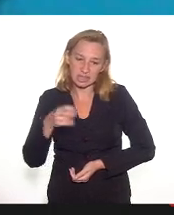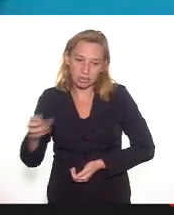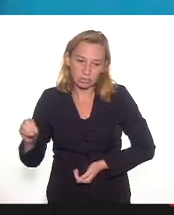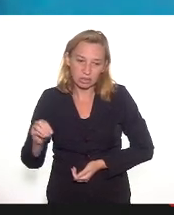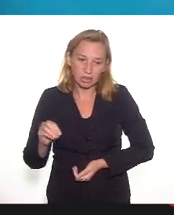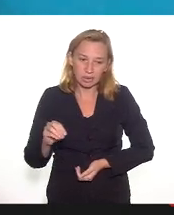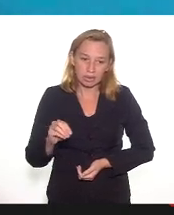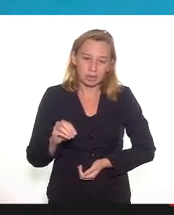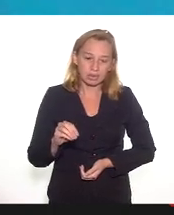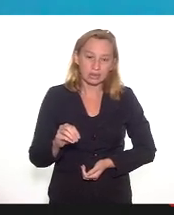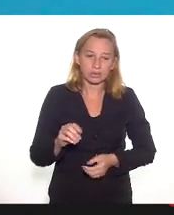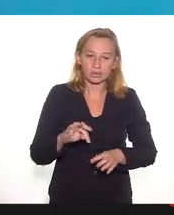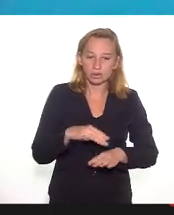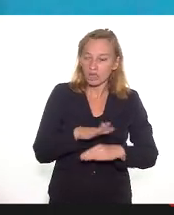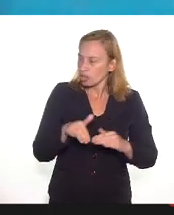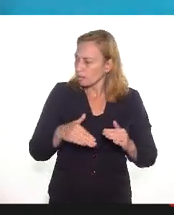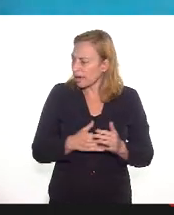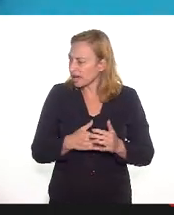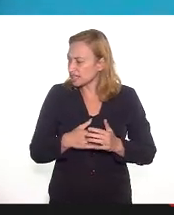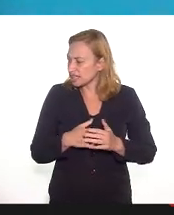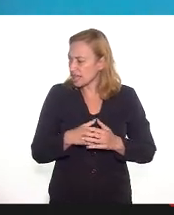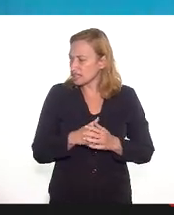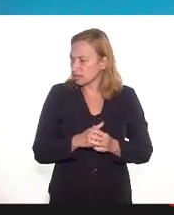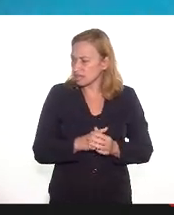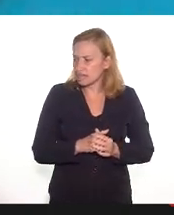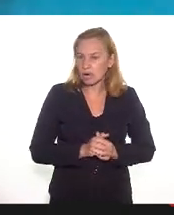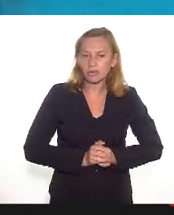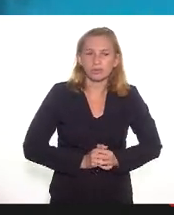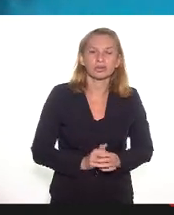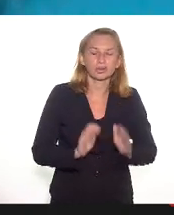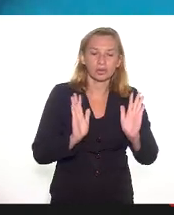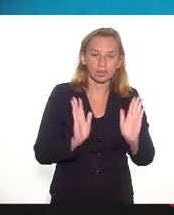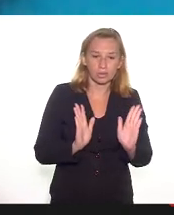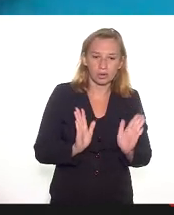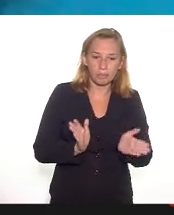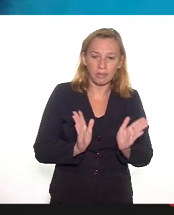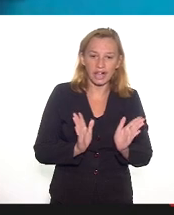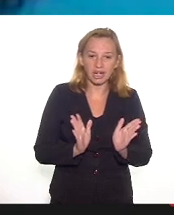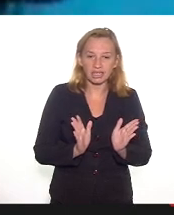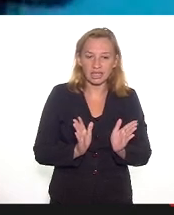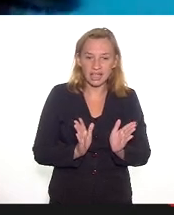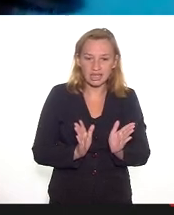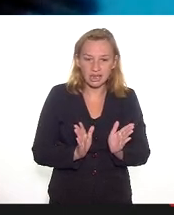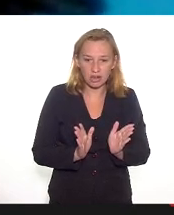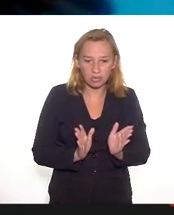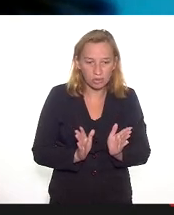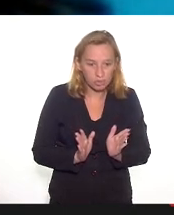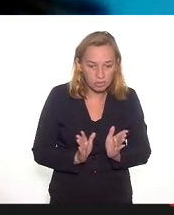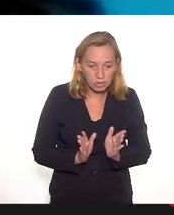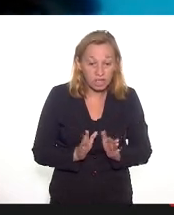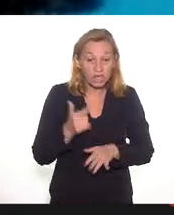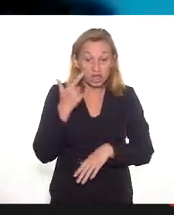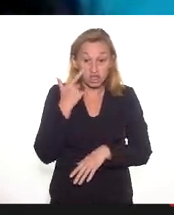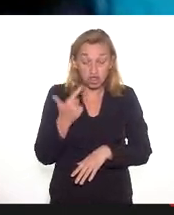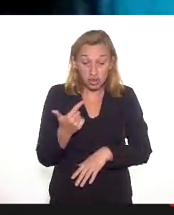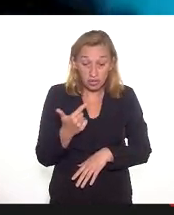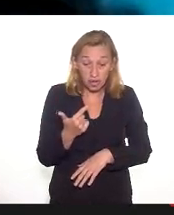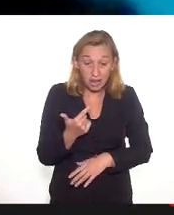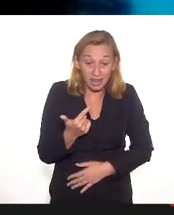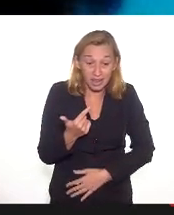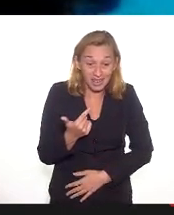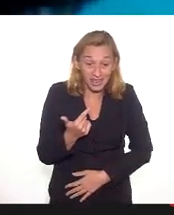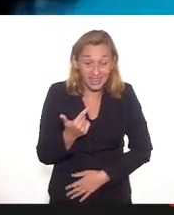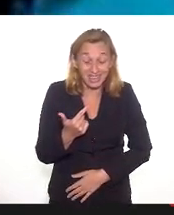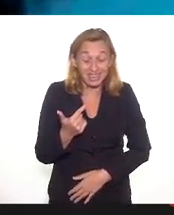né. Hoje, pela pesquisa que nós fizemos, pela REM Brasil e o SECA, a gente vê que, do